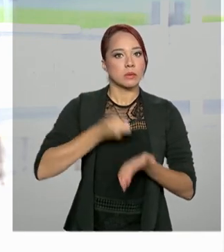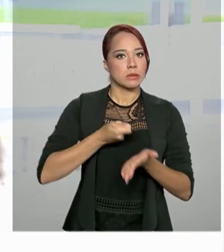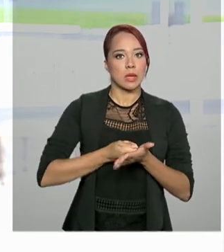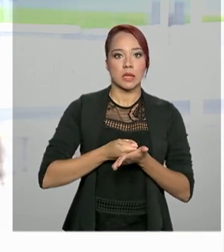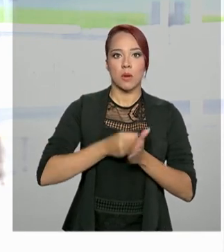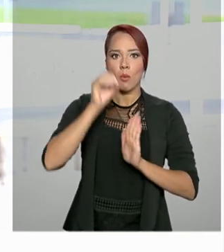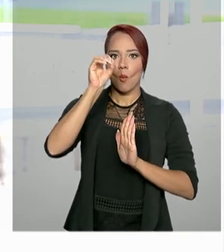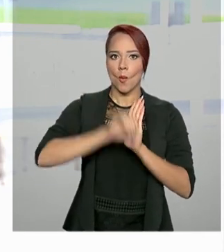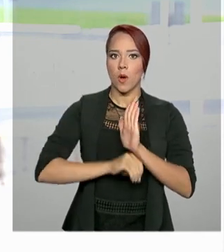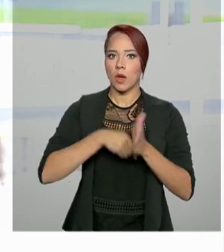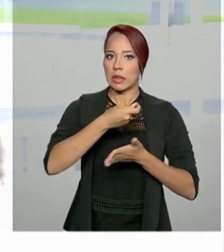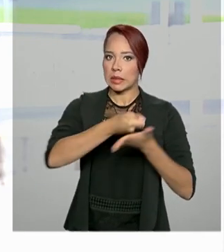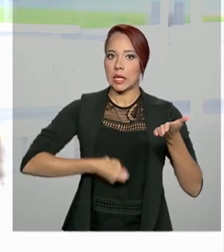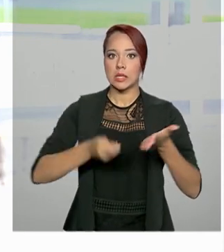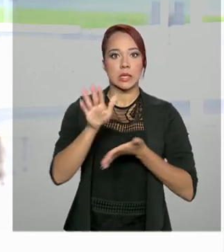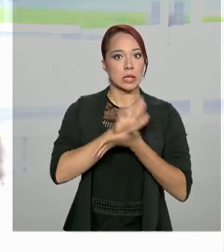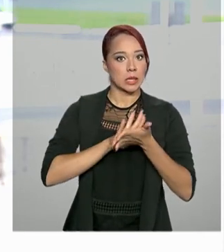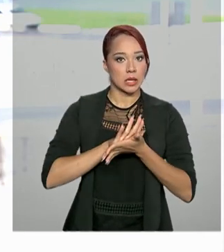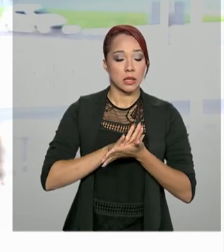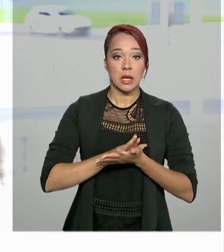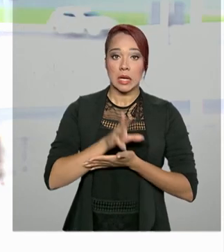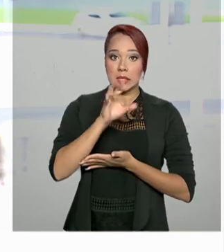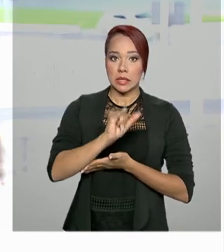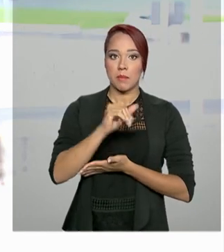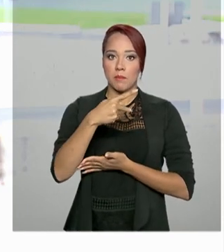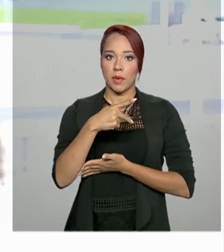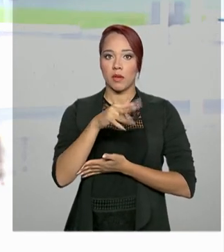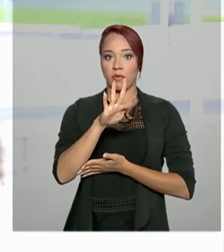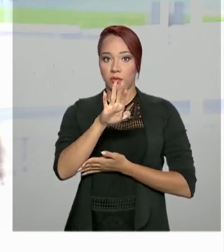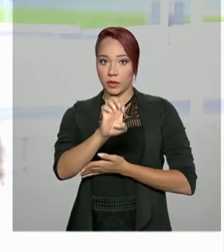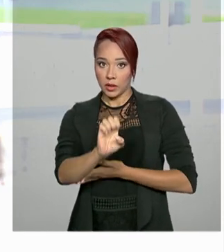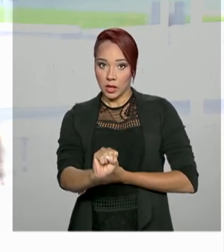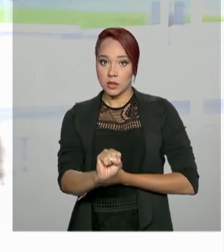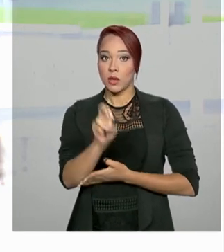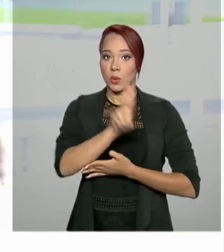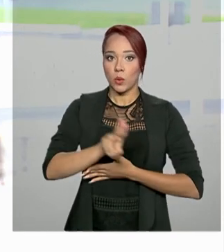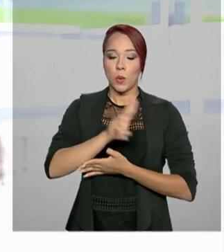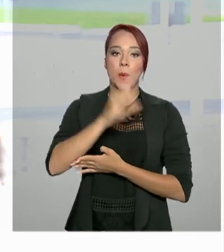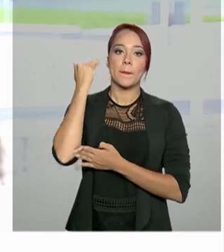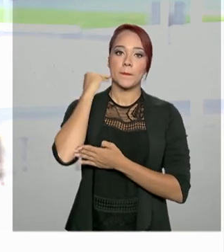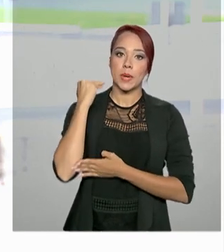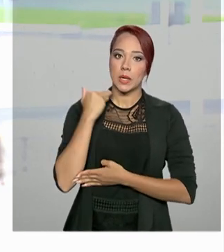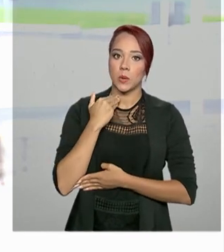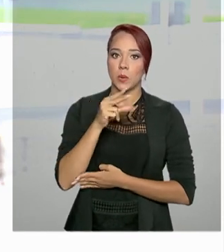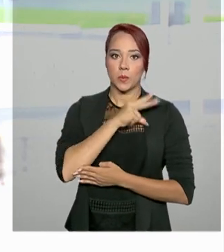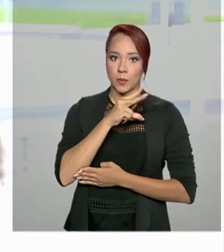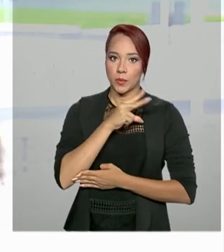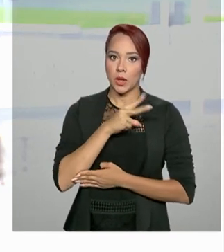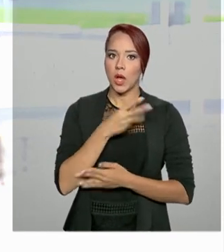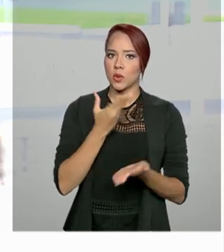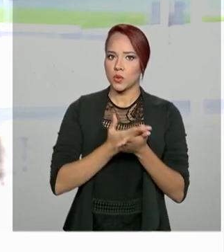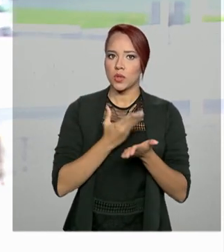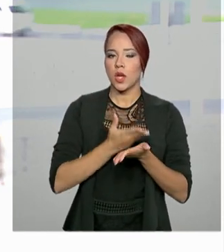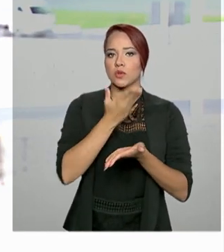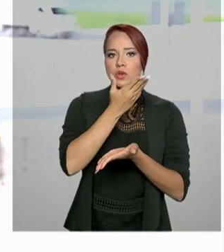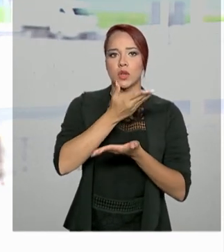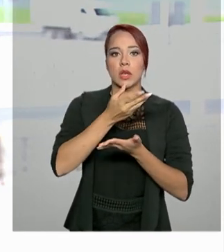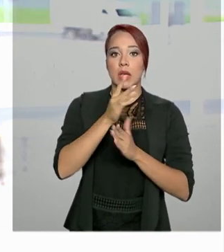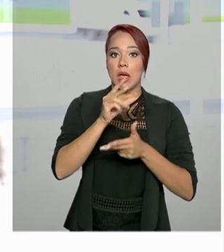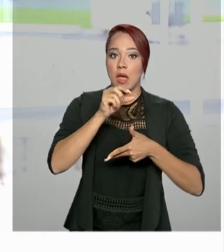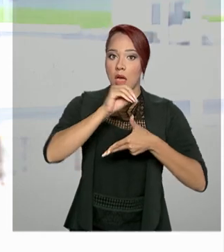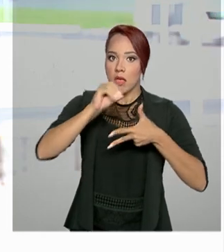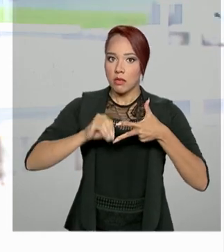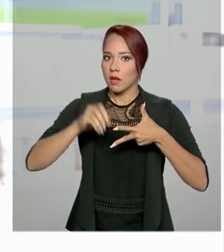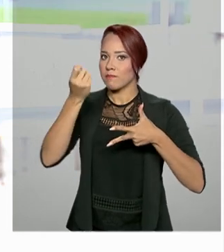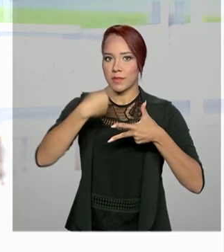não zerar a produção textual. No caso do PFIES, que usa recursos de bancos privados, os estudantes serão dispensados do